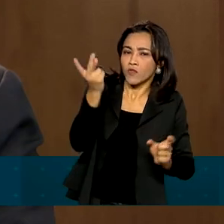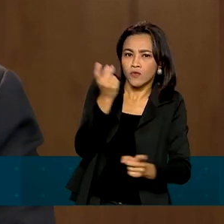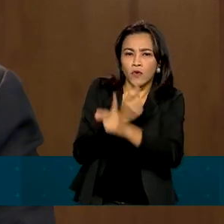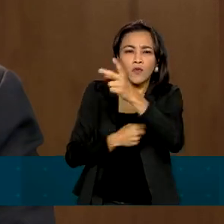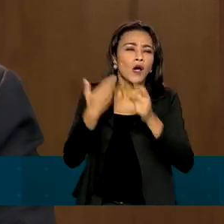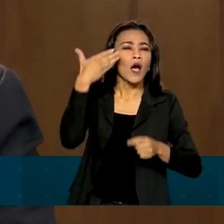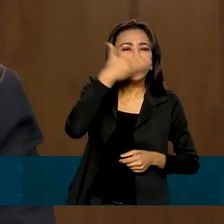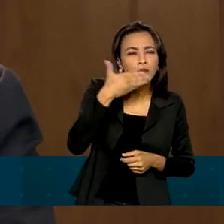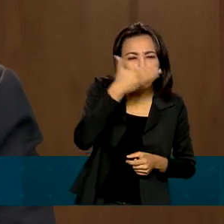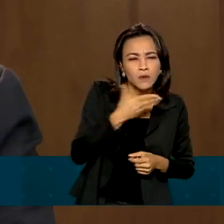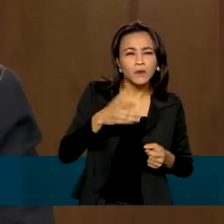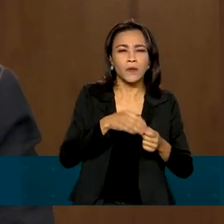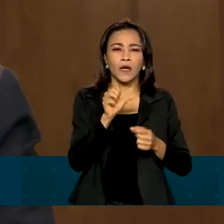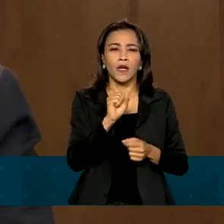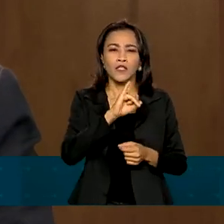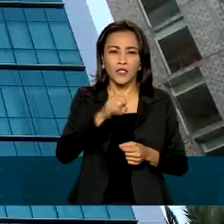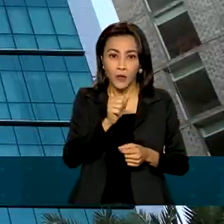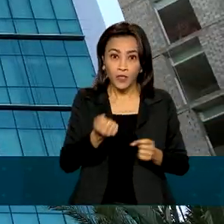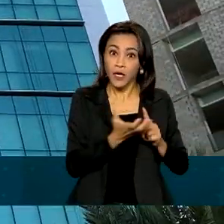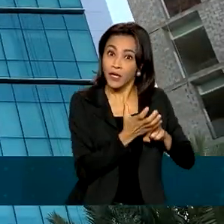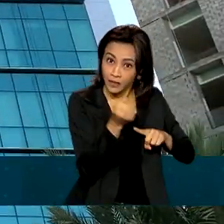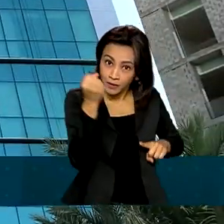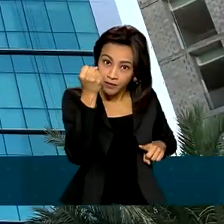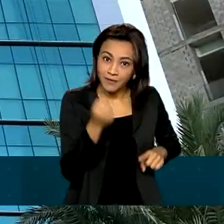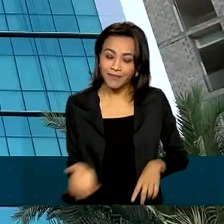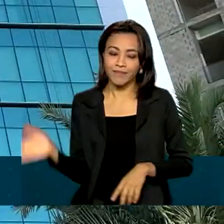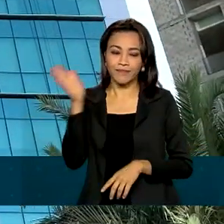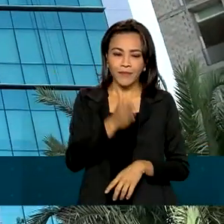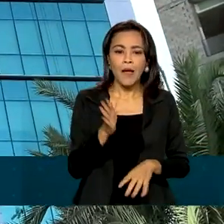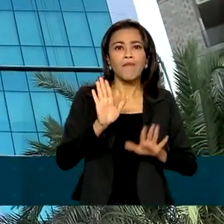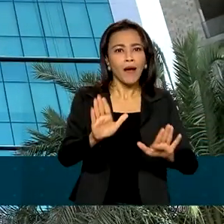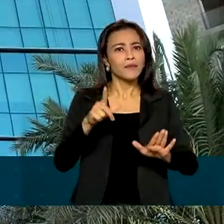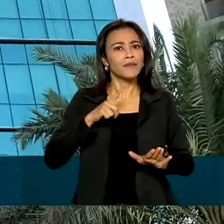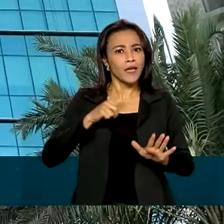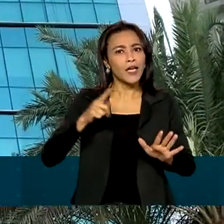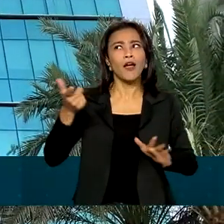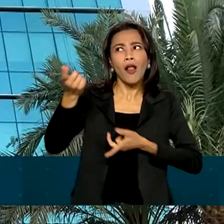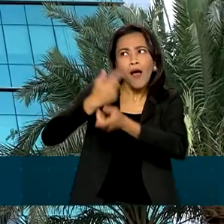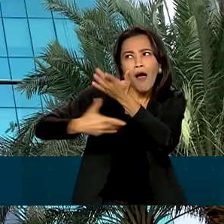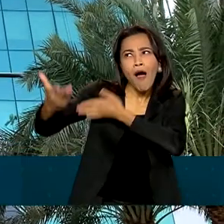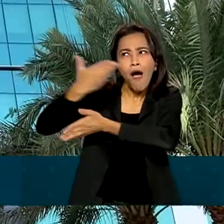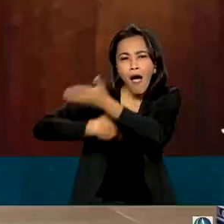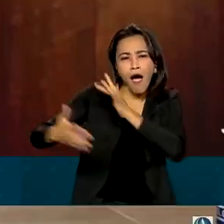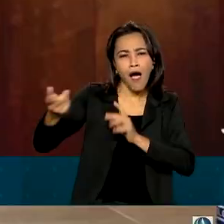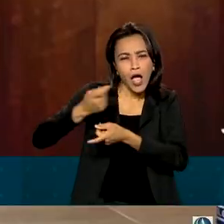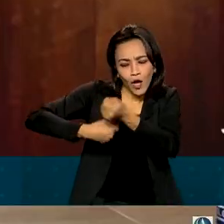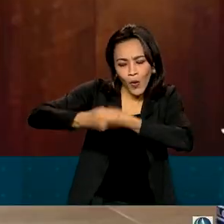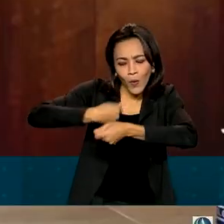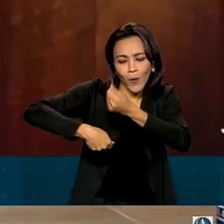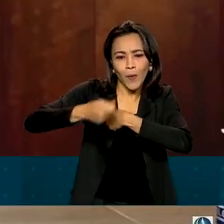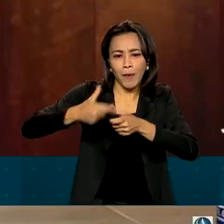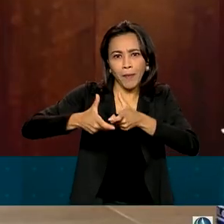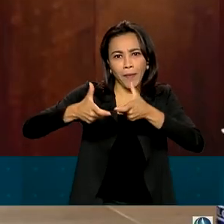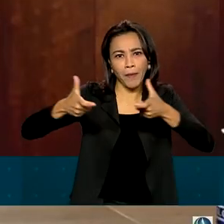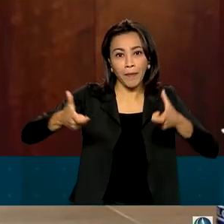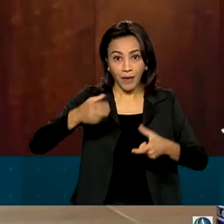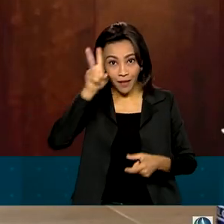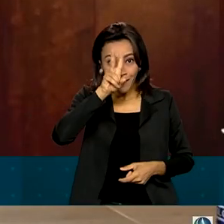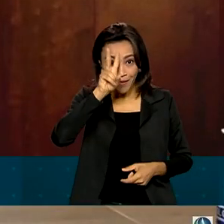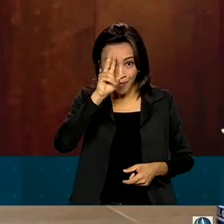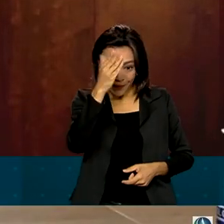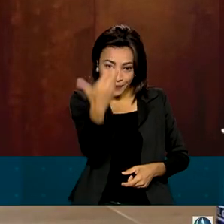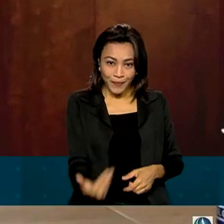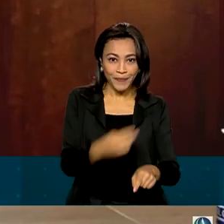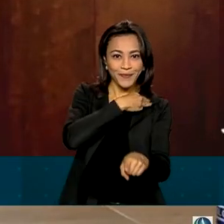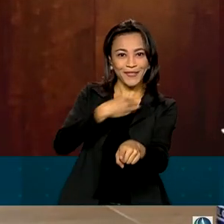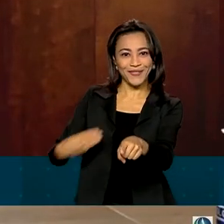de açúcar, soja e trigo. Mas ainda há espaço para as relações econômicas crescerem, como lembrou o ministro da Agricultura.